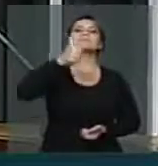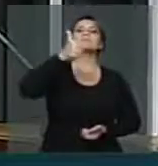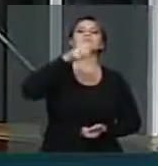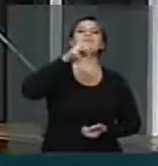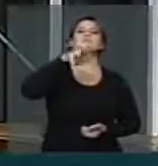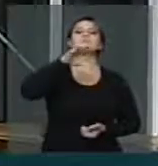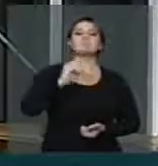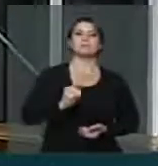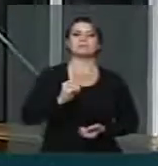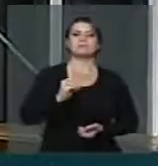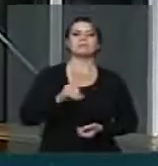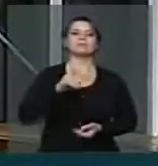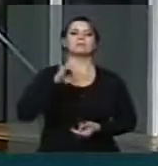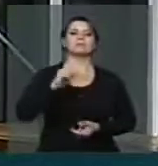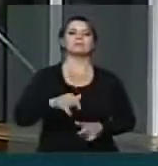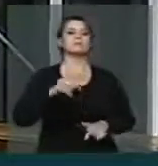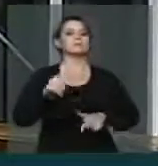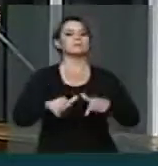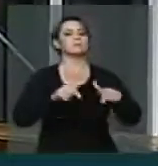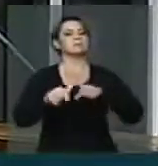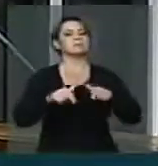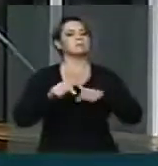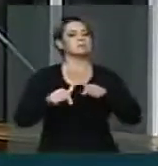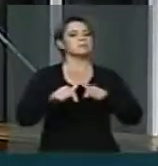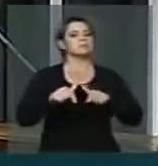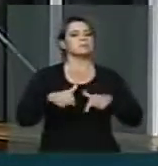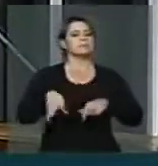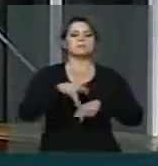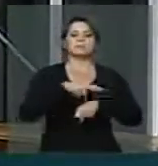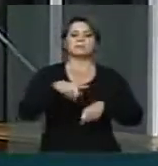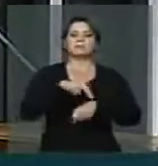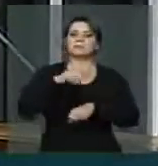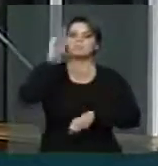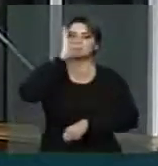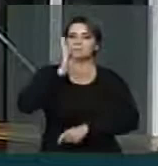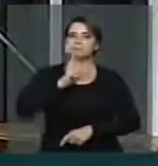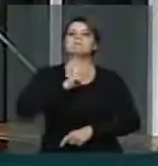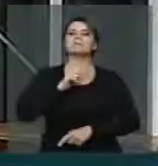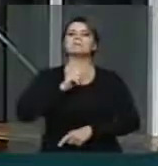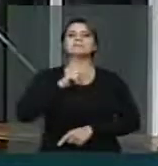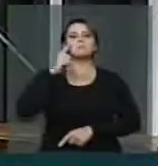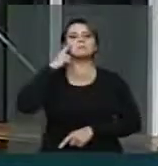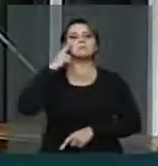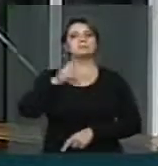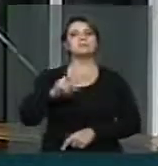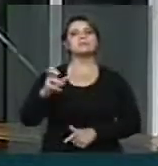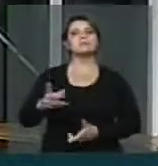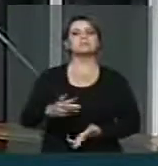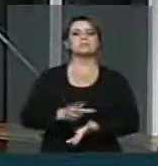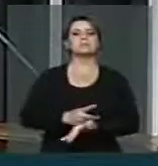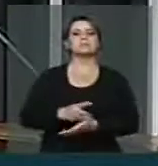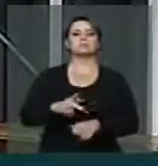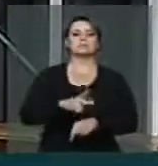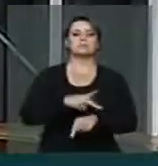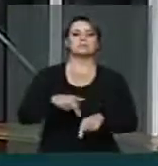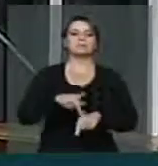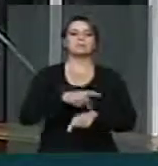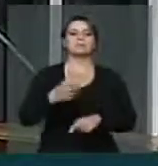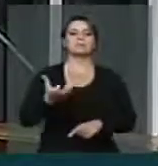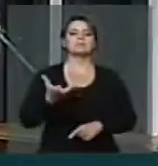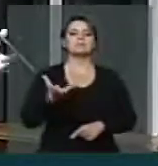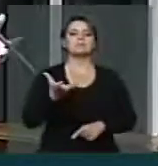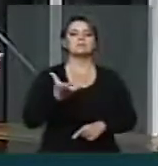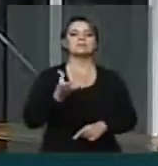o dia do trabalhador. E no nosso país, nós temos que verificar o que é que um país que quer ser